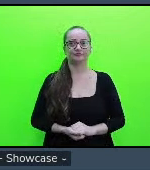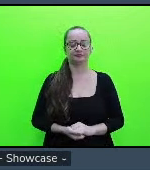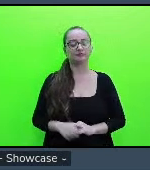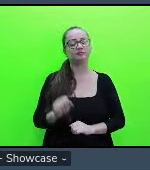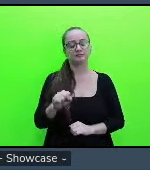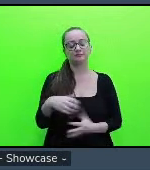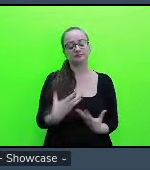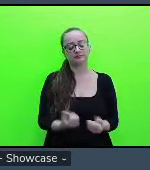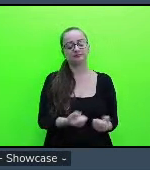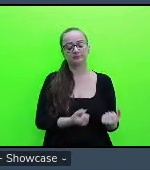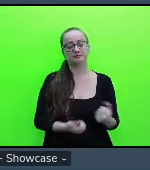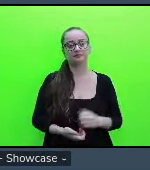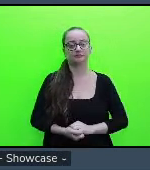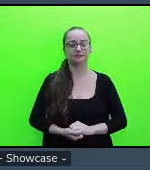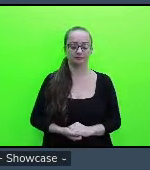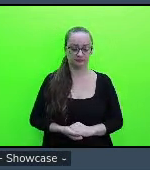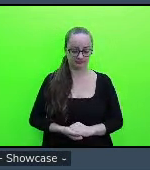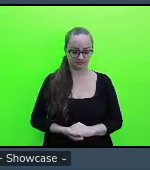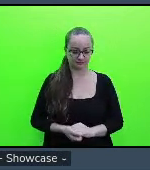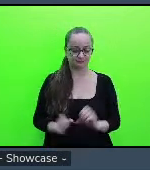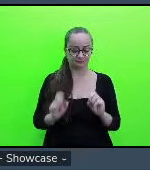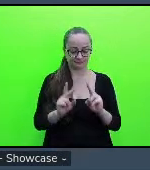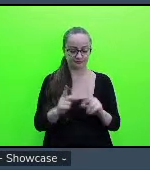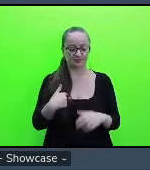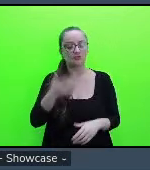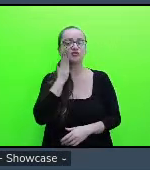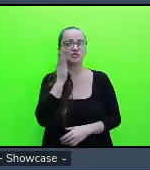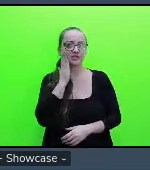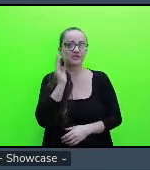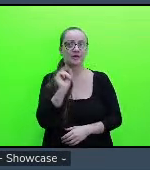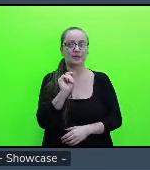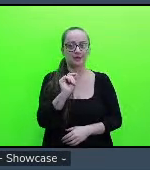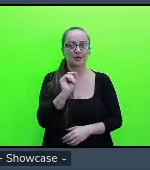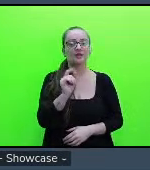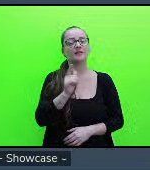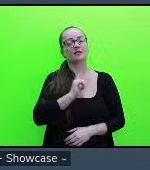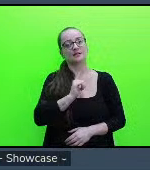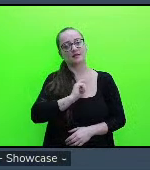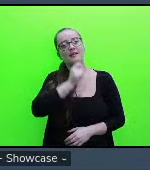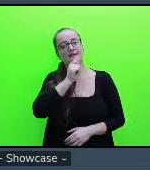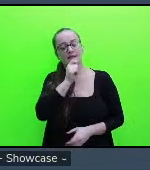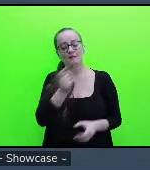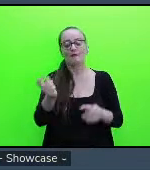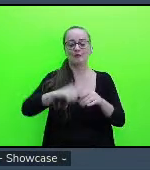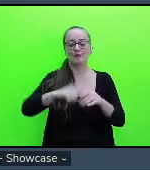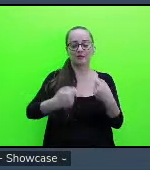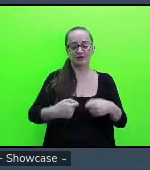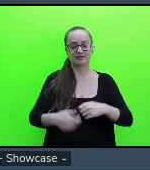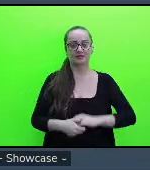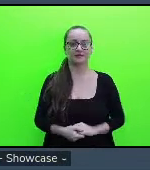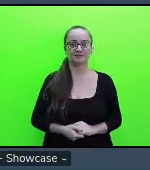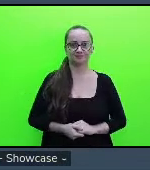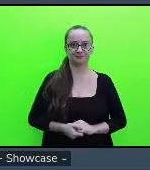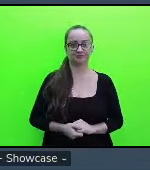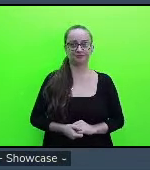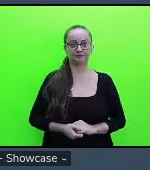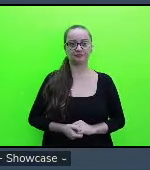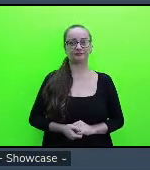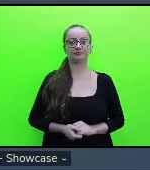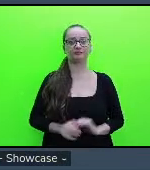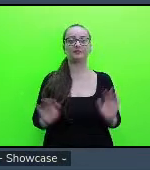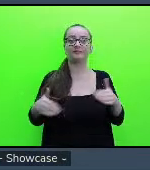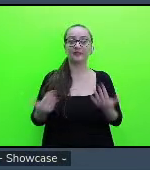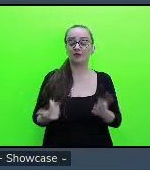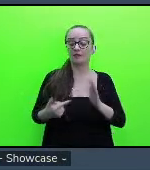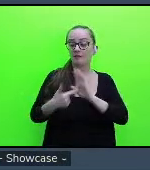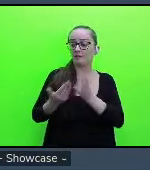bem então tá que a gente sabe que ainda temos que voltar aqui para as questões que eu quero então eu vou passar a